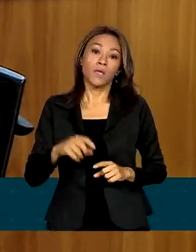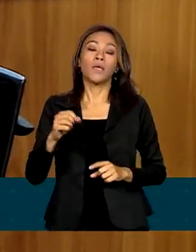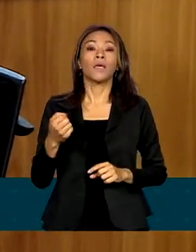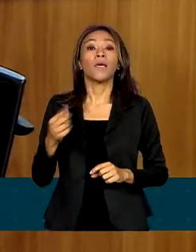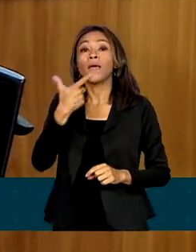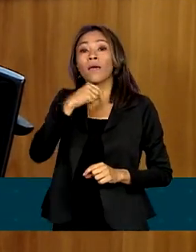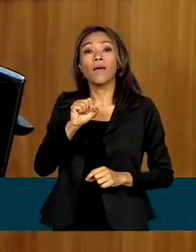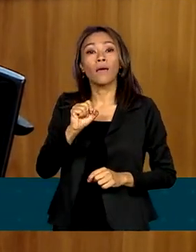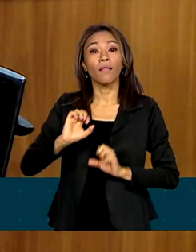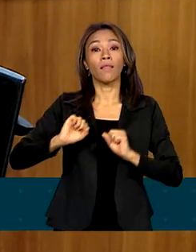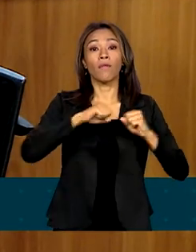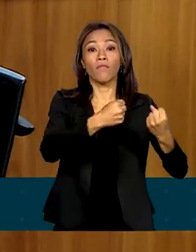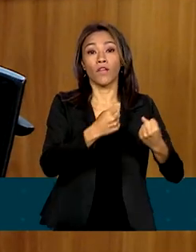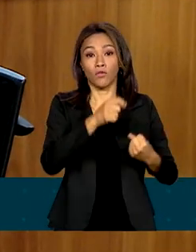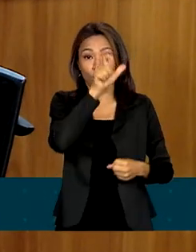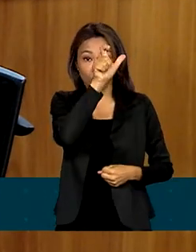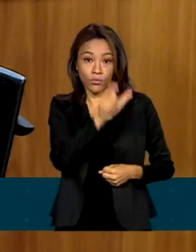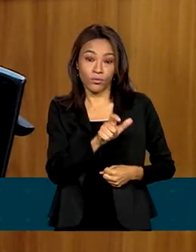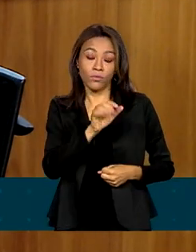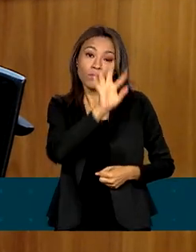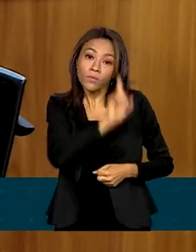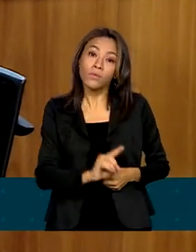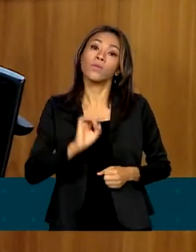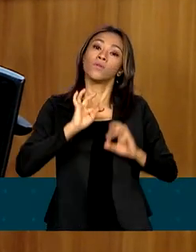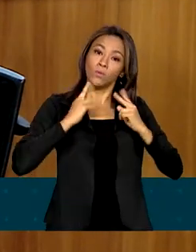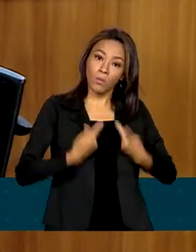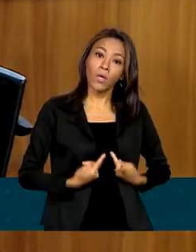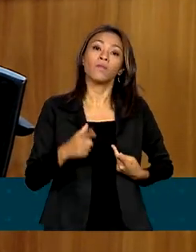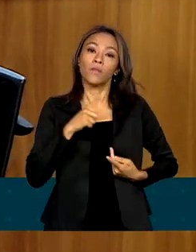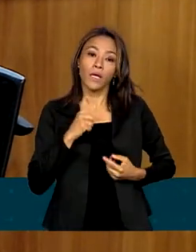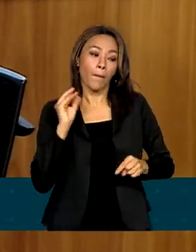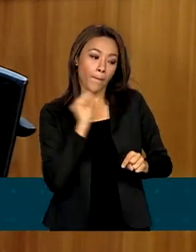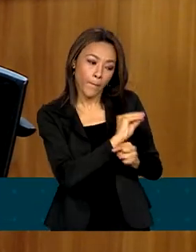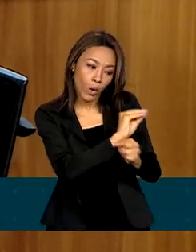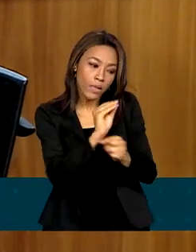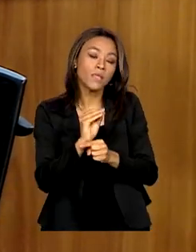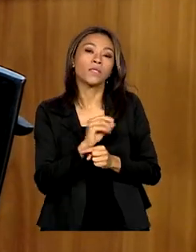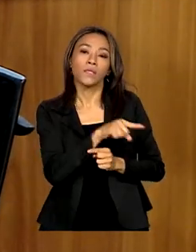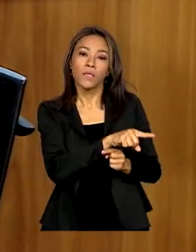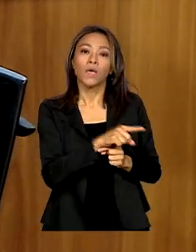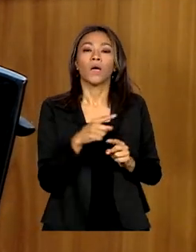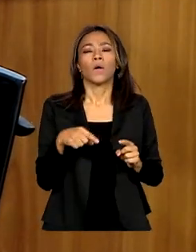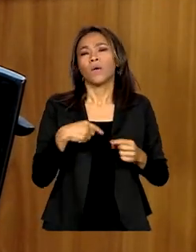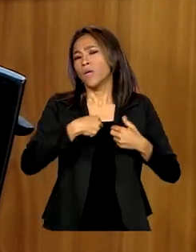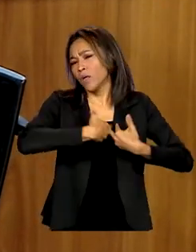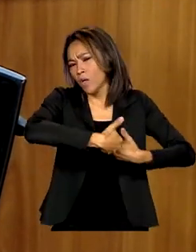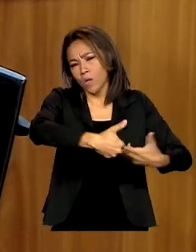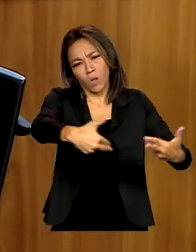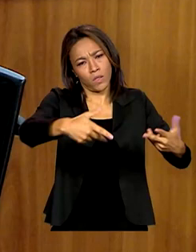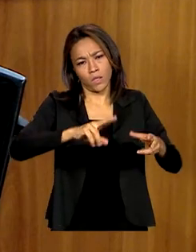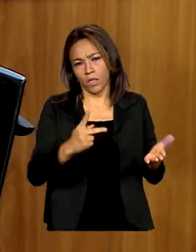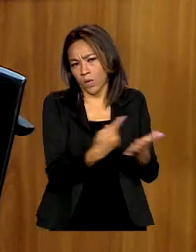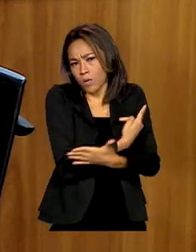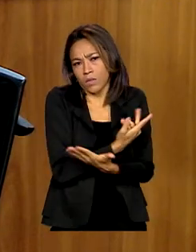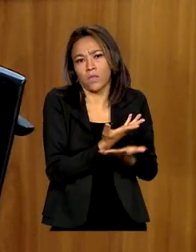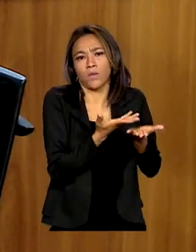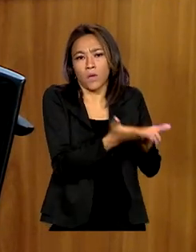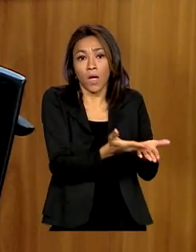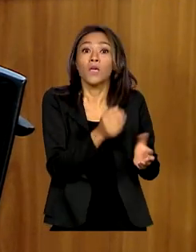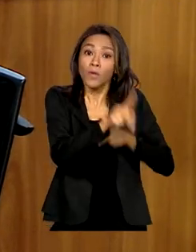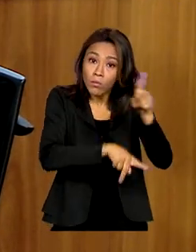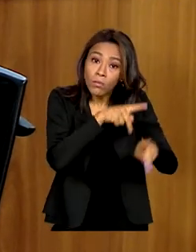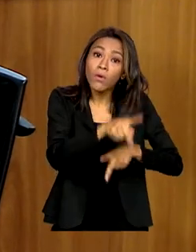direitos humanos que também estão na região, as autoridades que lutam contra esse estado de coisas e a população